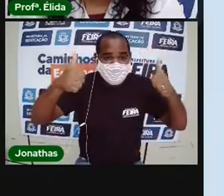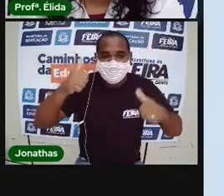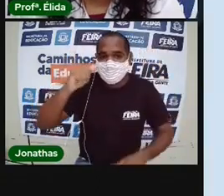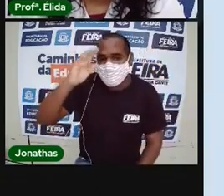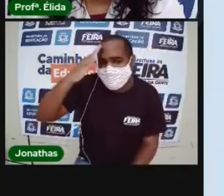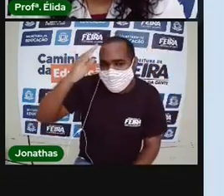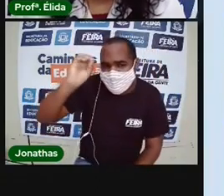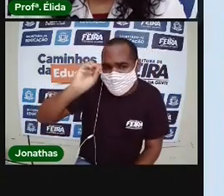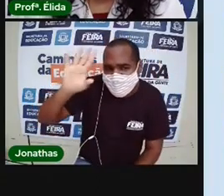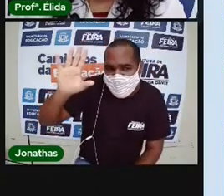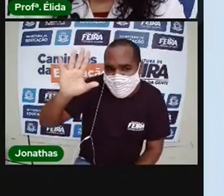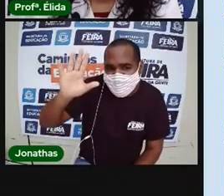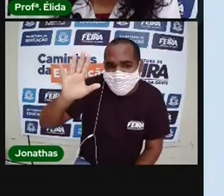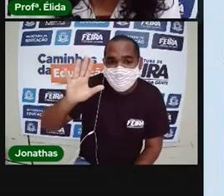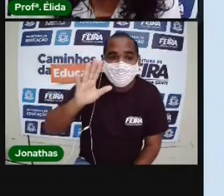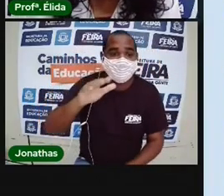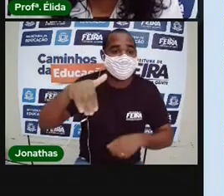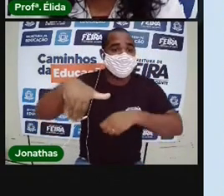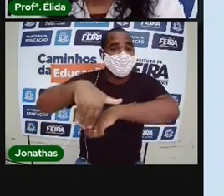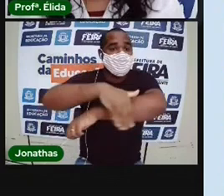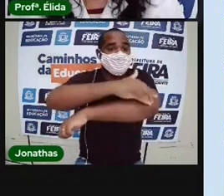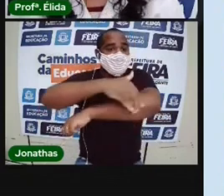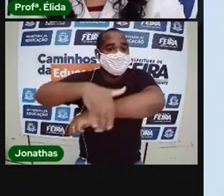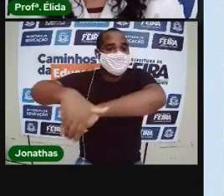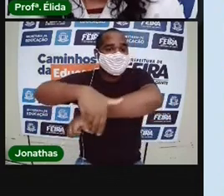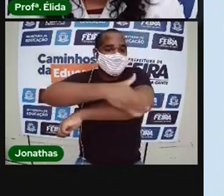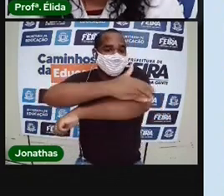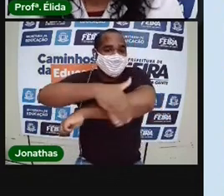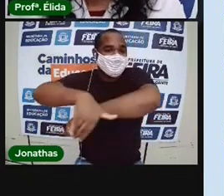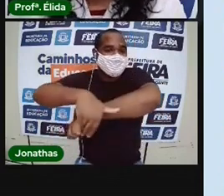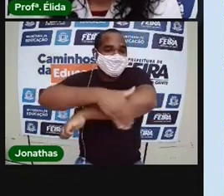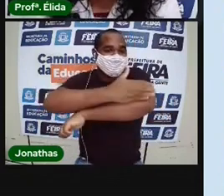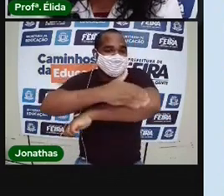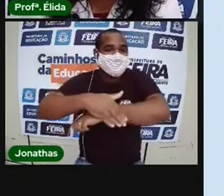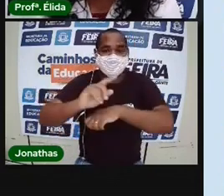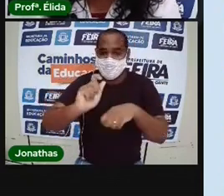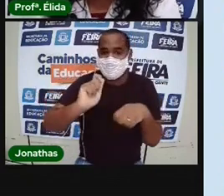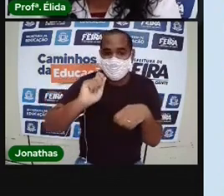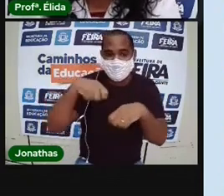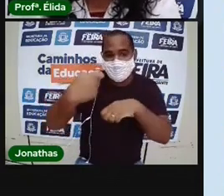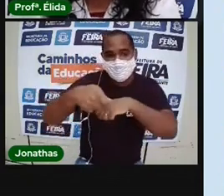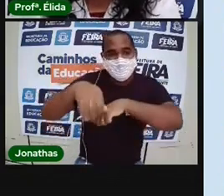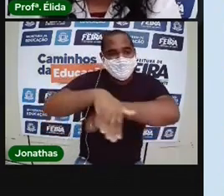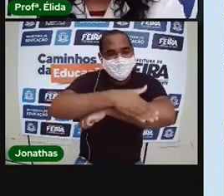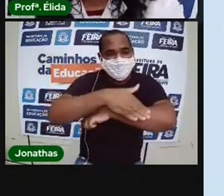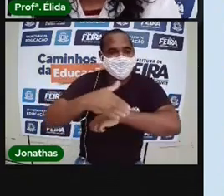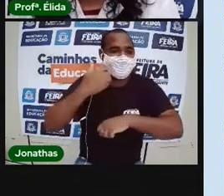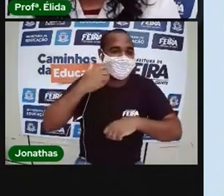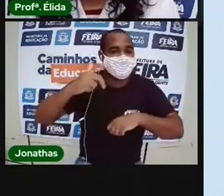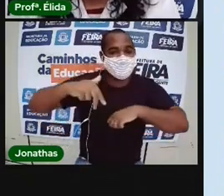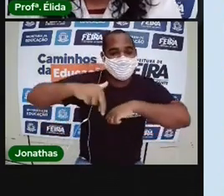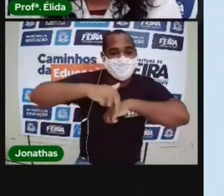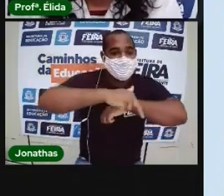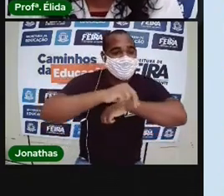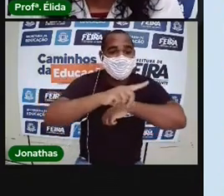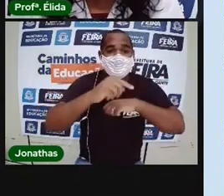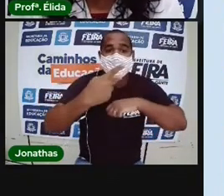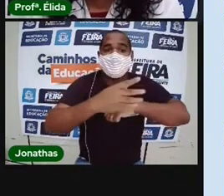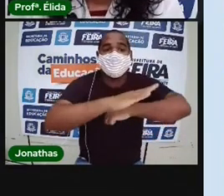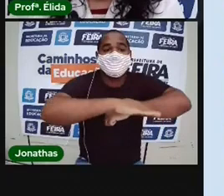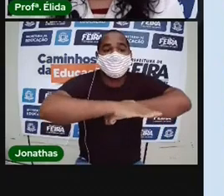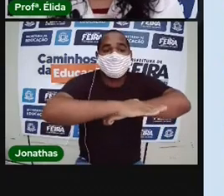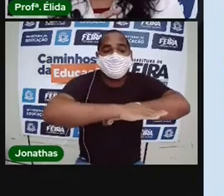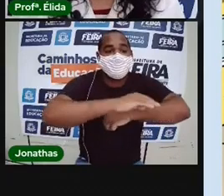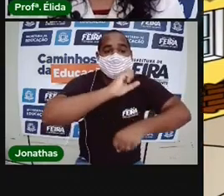Descobriu? Isso mesmo. A rua. A rua foi feita para a gente andar, mas a rua não anda.